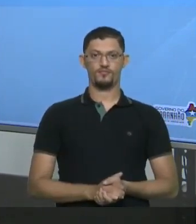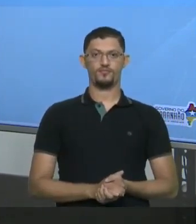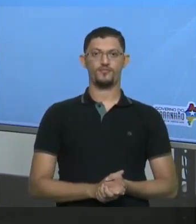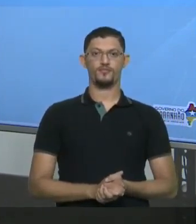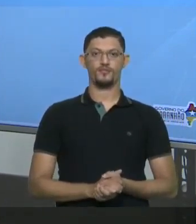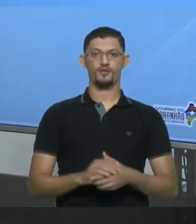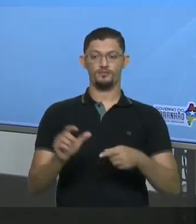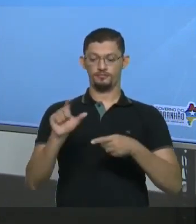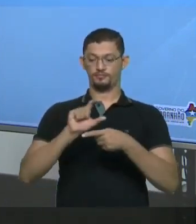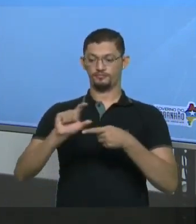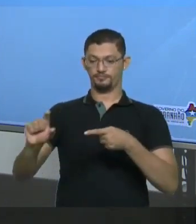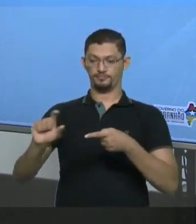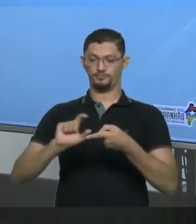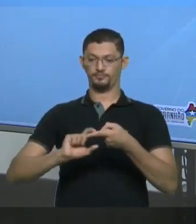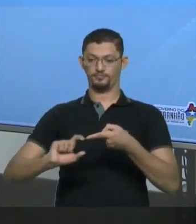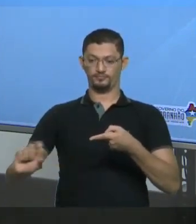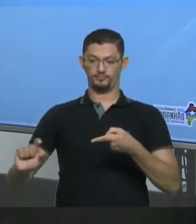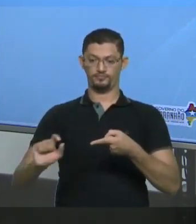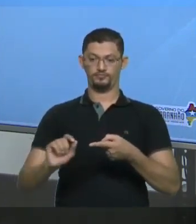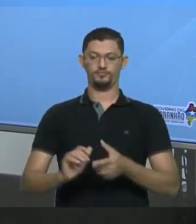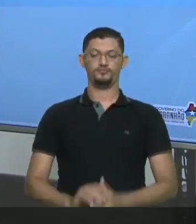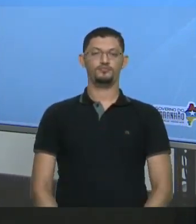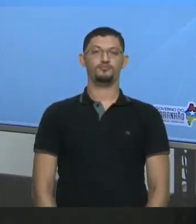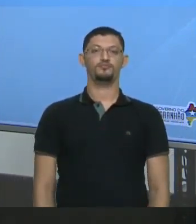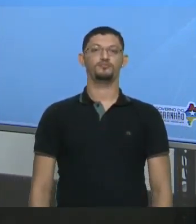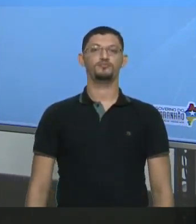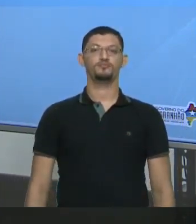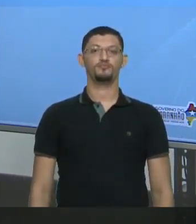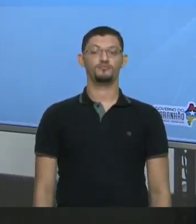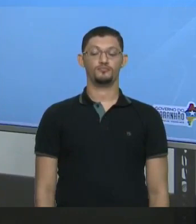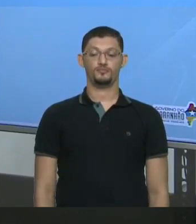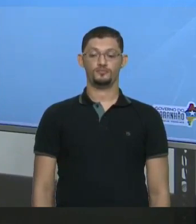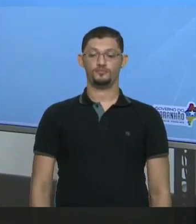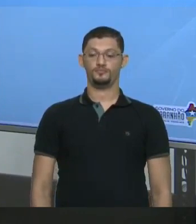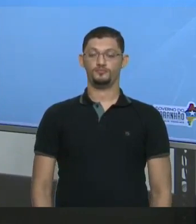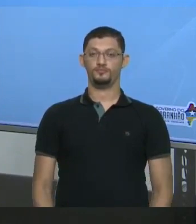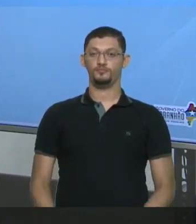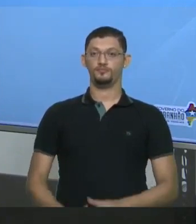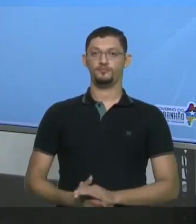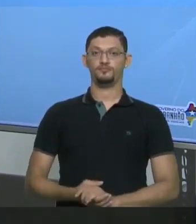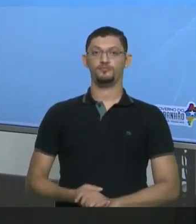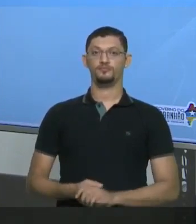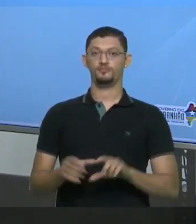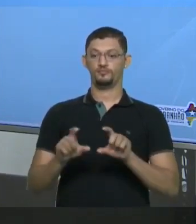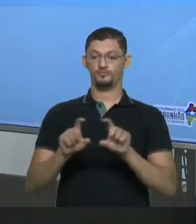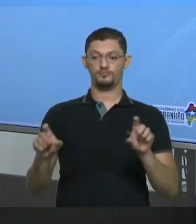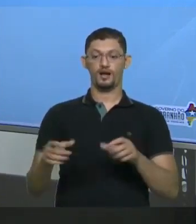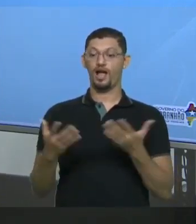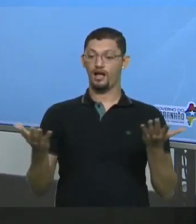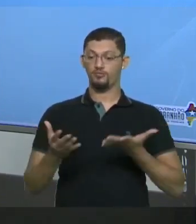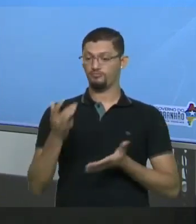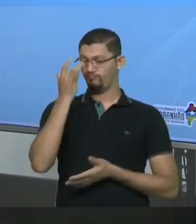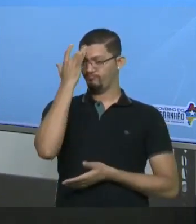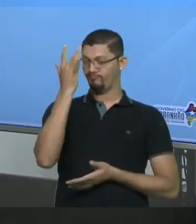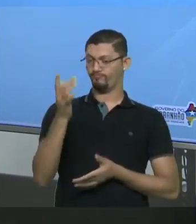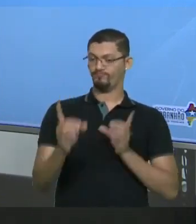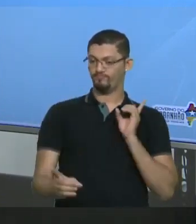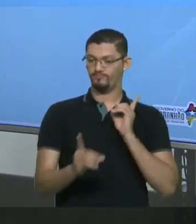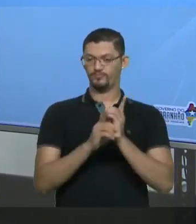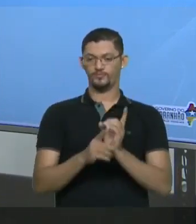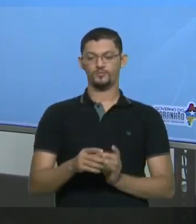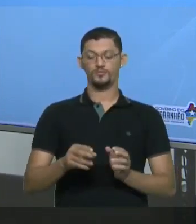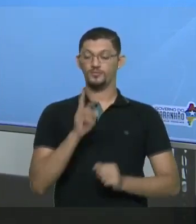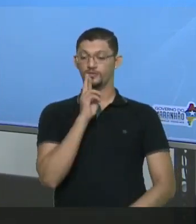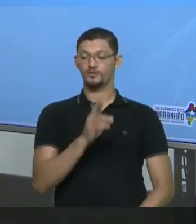que o coeficiente dele É de 34 gramas de sal Para 100 gramas de água E você sabe Que isto aqui é uma proporção Ficou fácil agora Ele quer